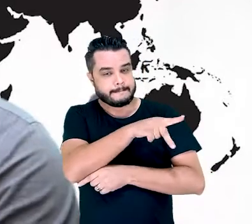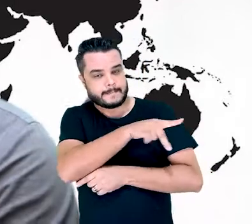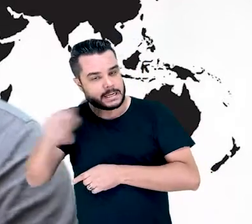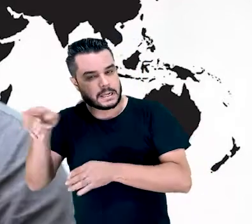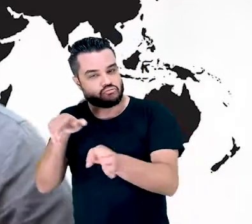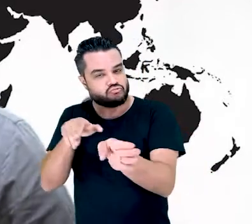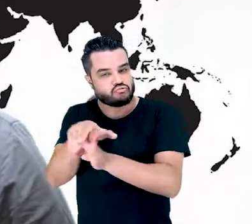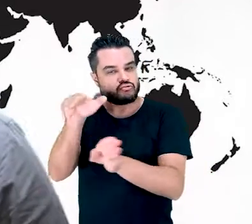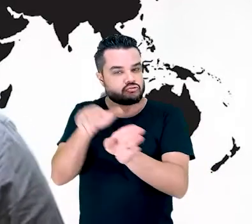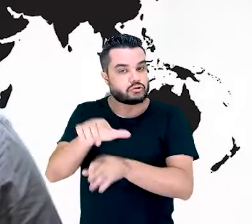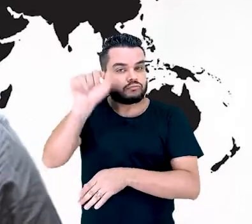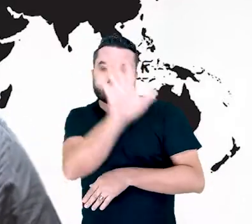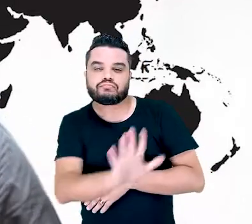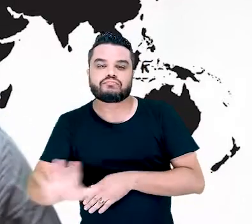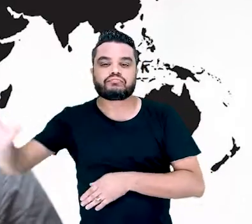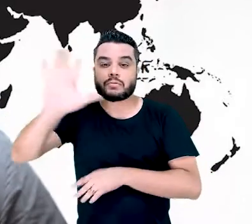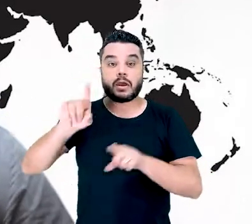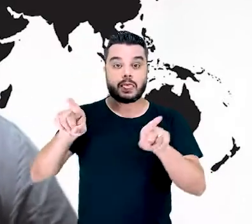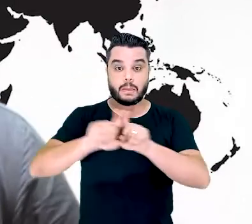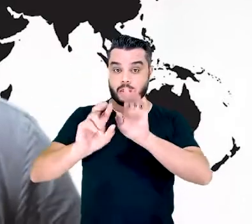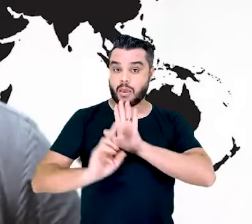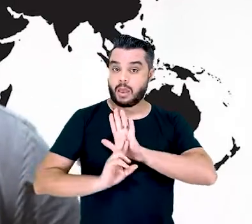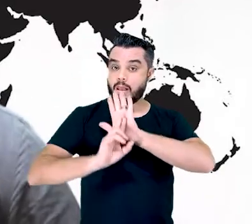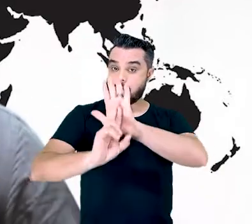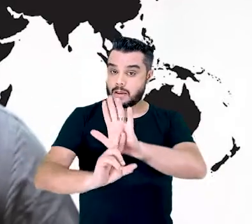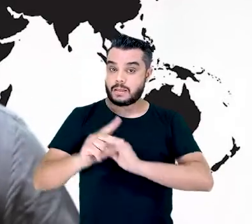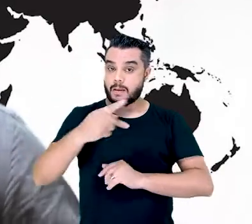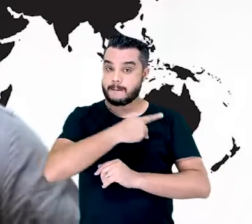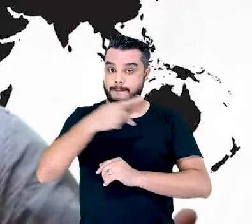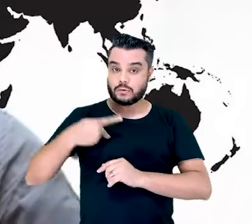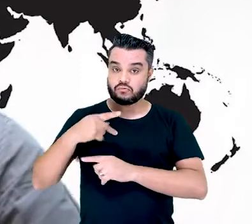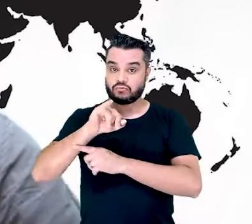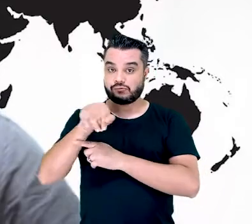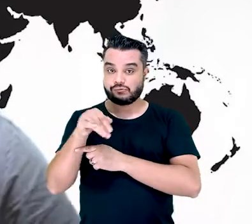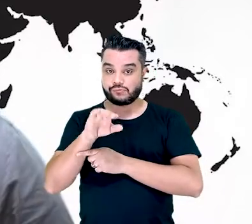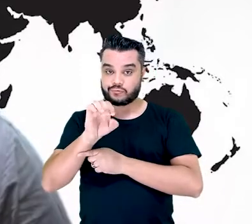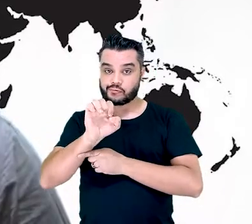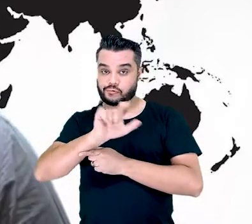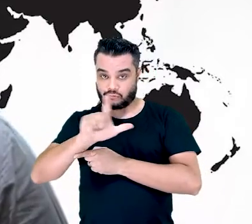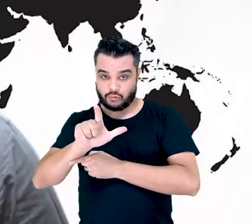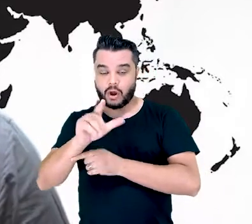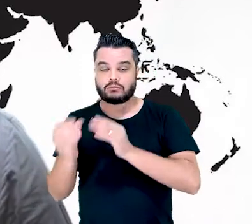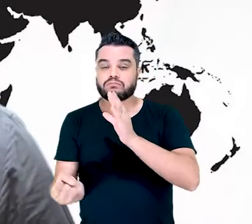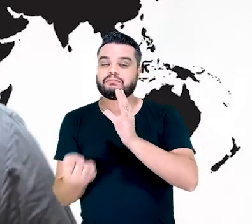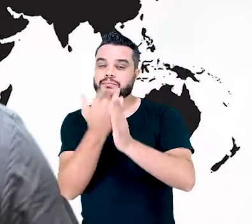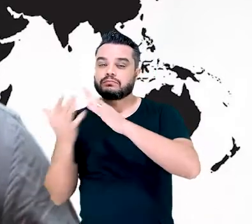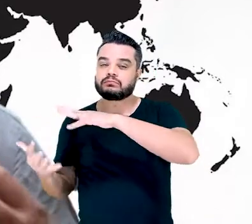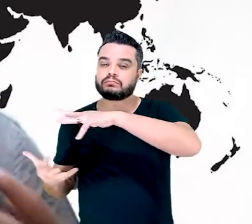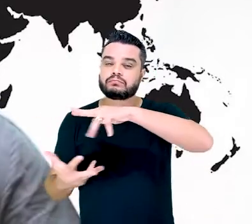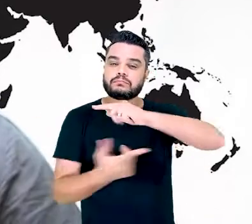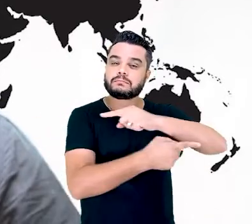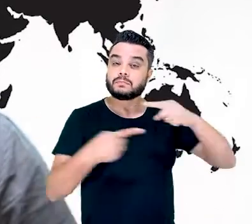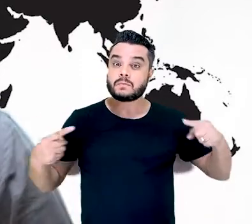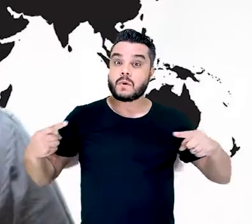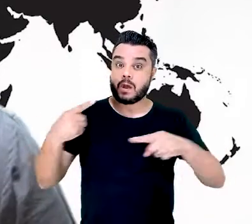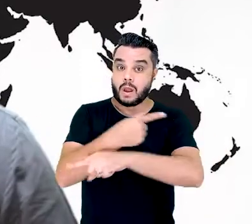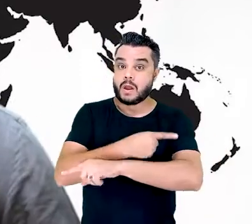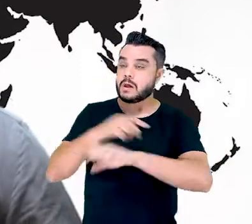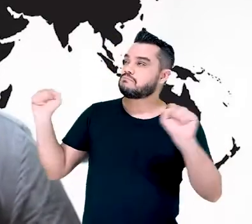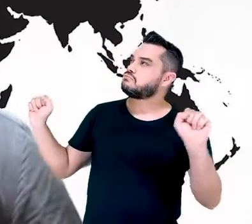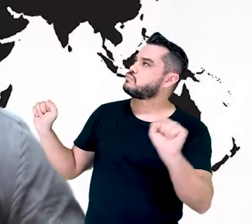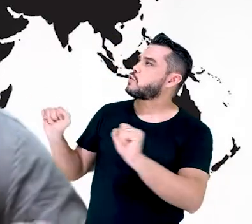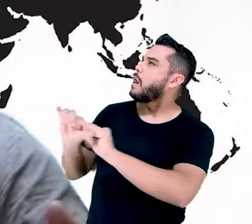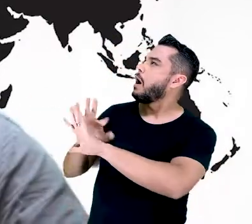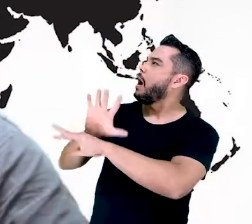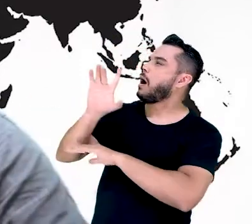presidente do Conselho Nacional e do pastor Joel Estevanato, fundador e conselheiro da Missão Desafio, eu quero glorificar Deus